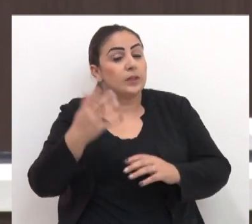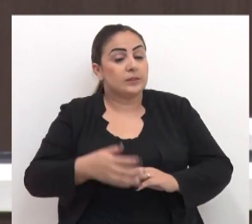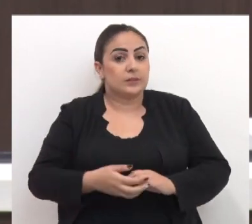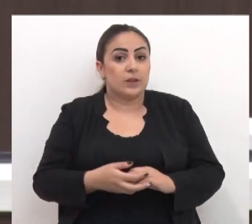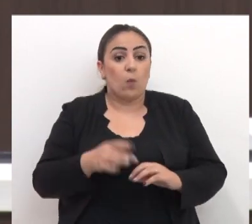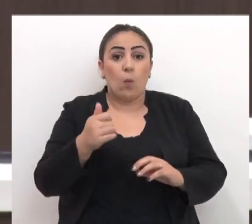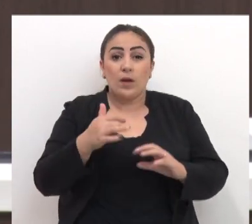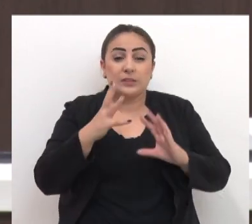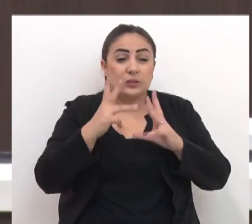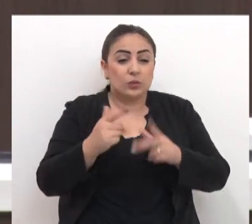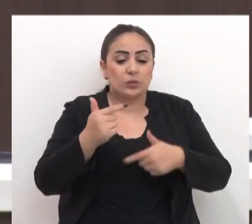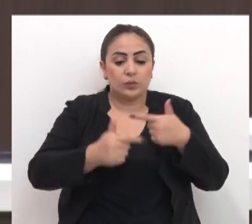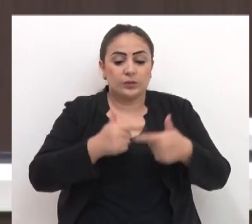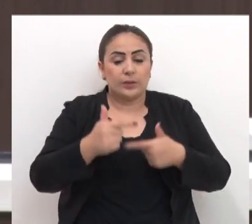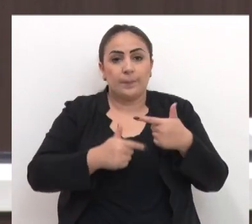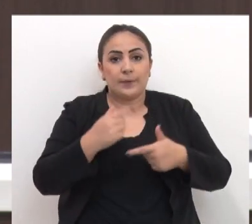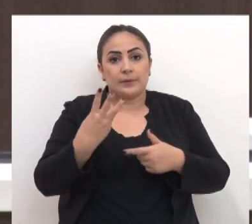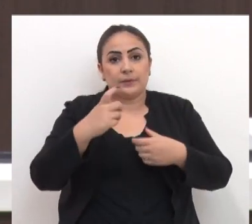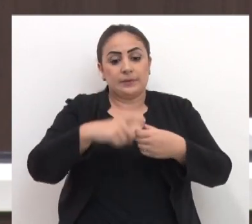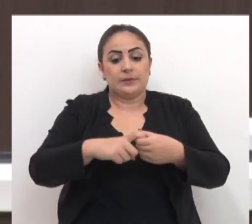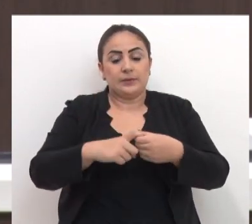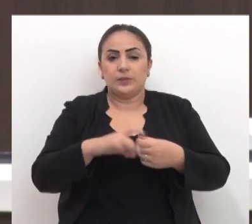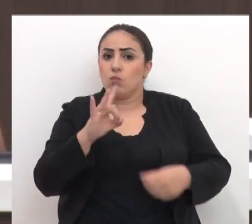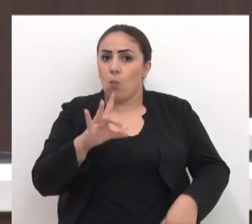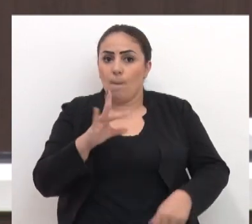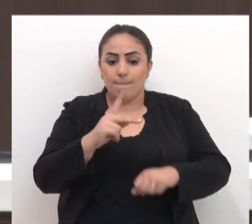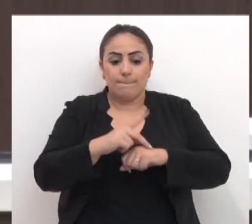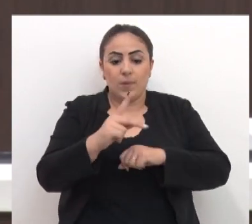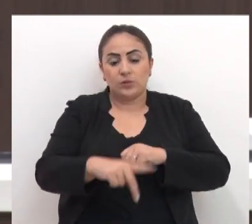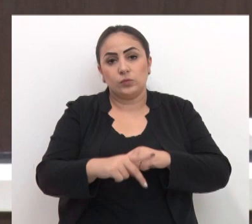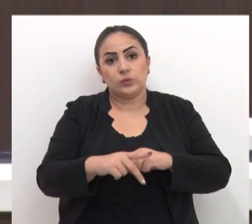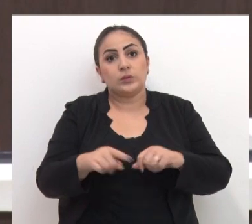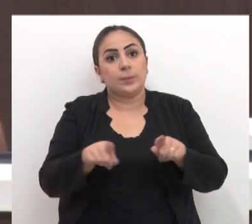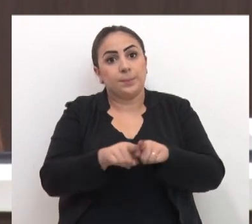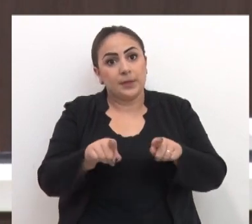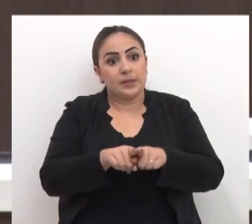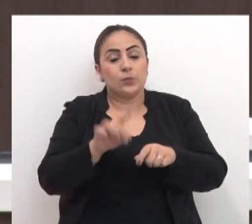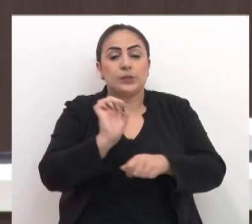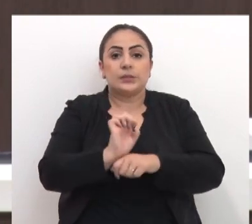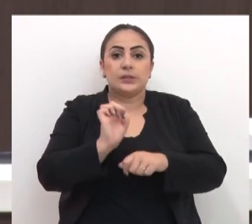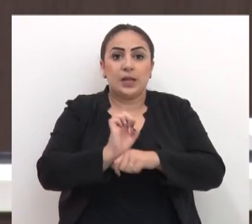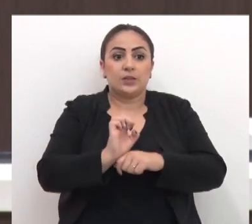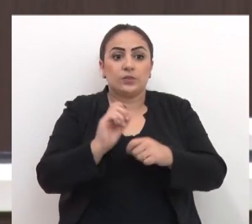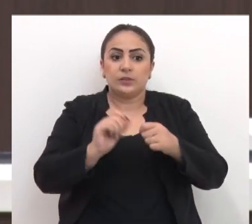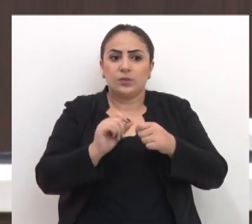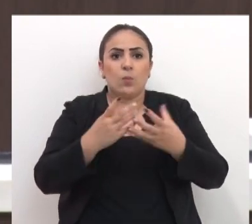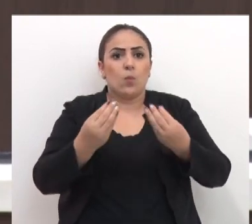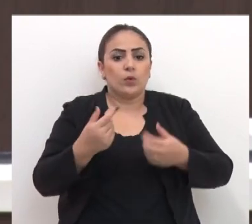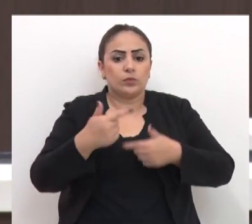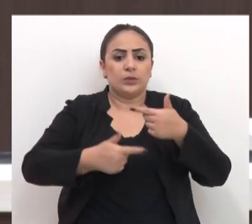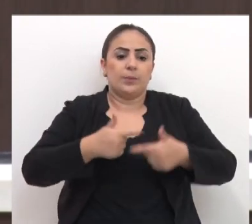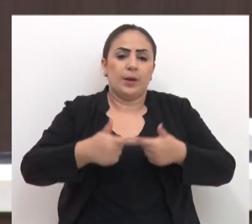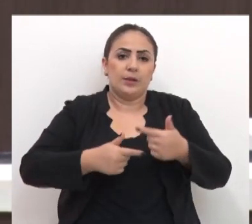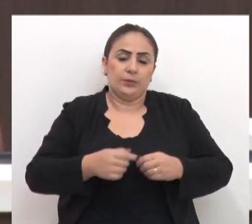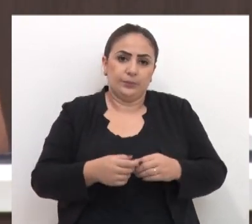a maioria dos serviços estão sendo terceirizados, e não é só passo fundo, o Estado também está terceirizando muitos serviços.